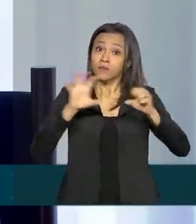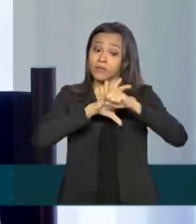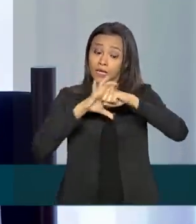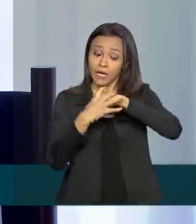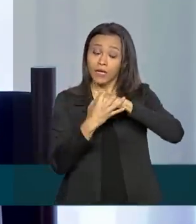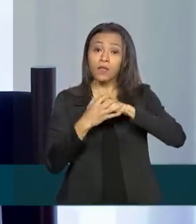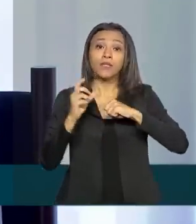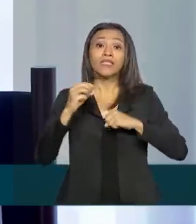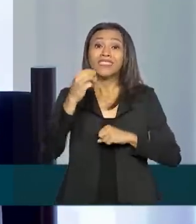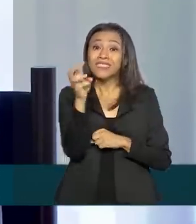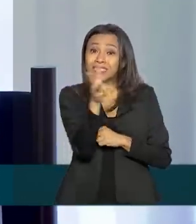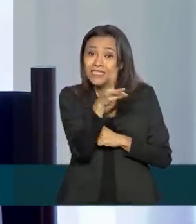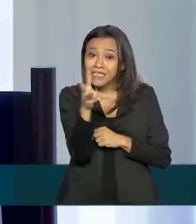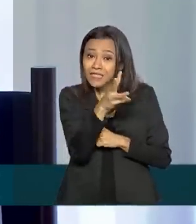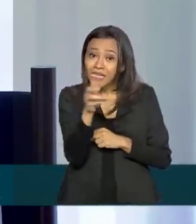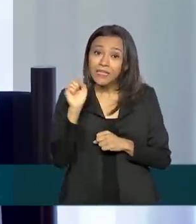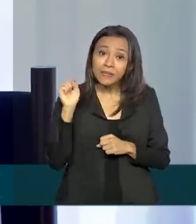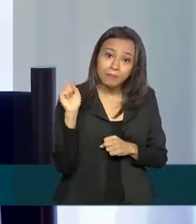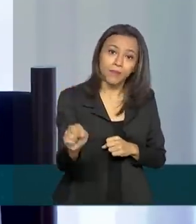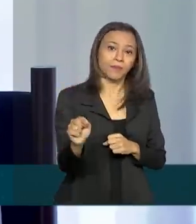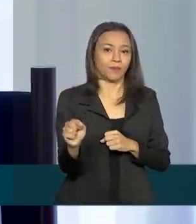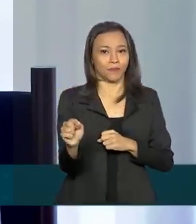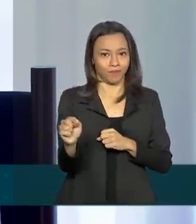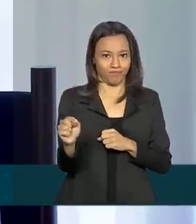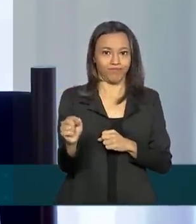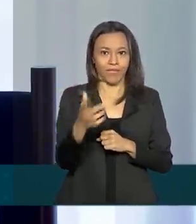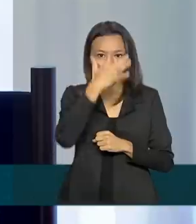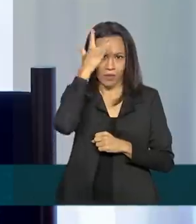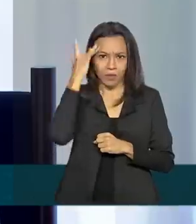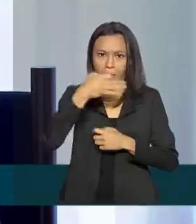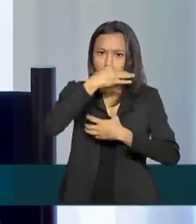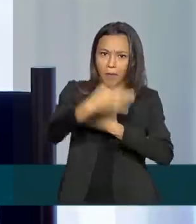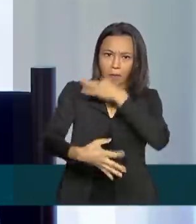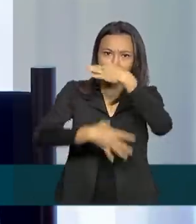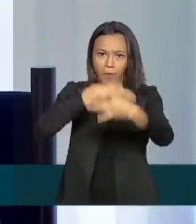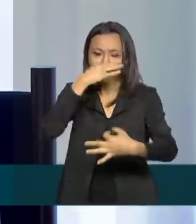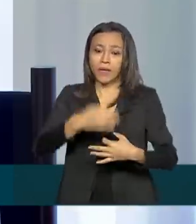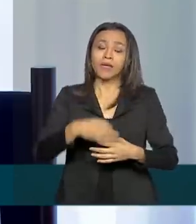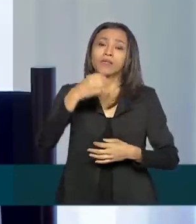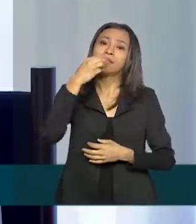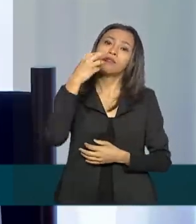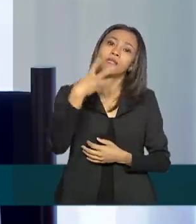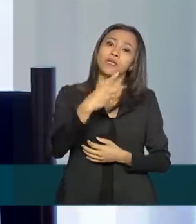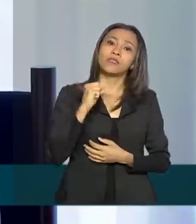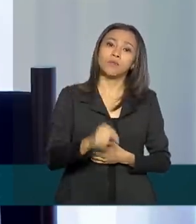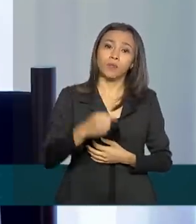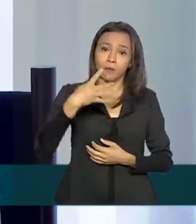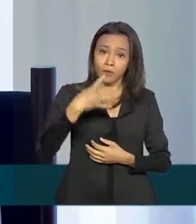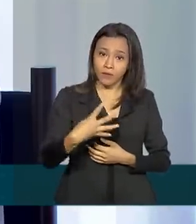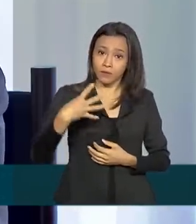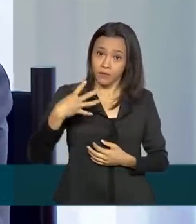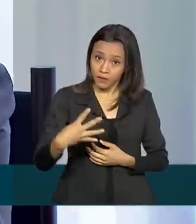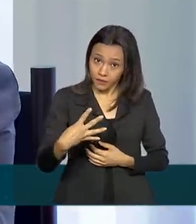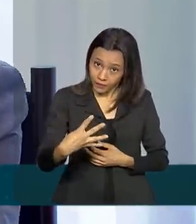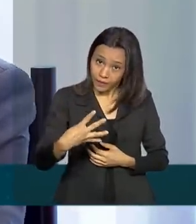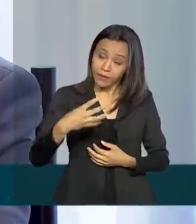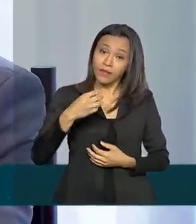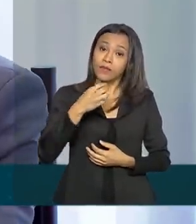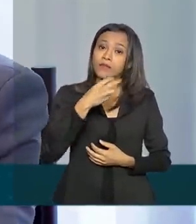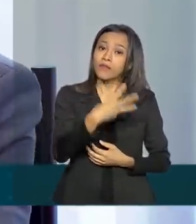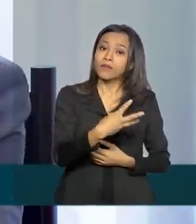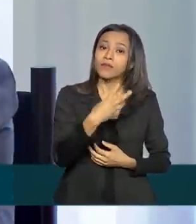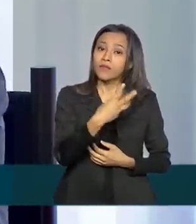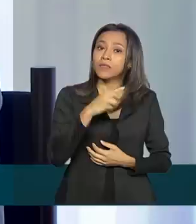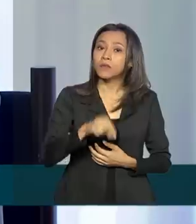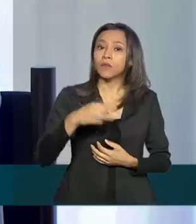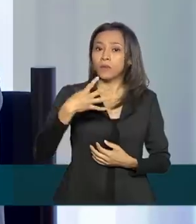.700 manifestações, sendo 3.343 denúncias de casos de fraude e corrupção.